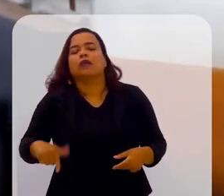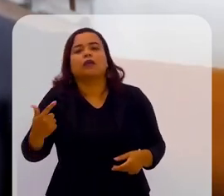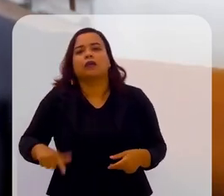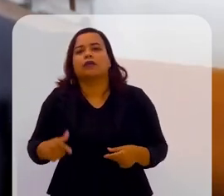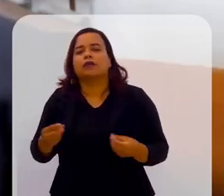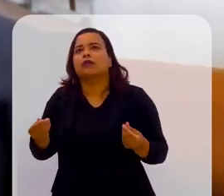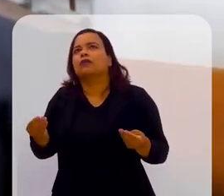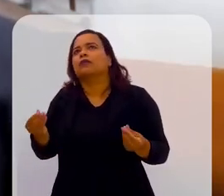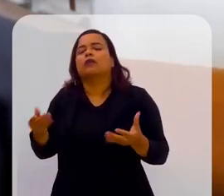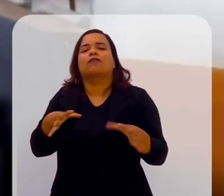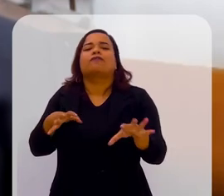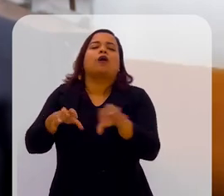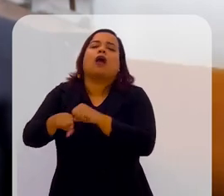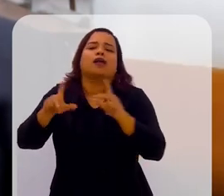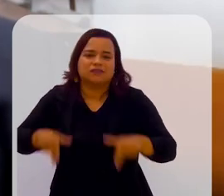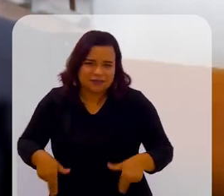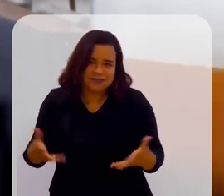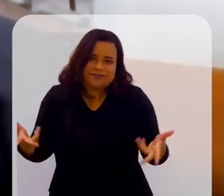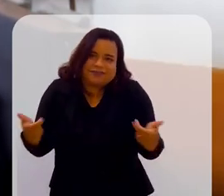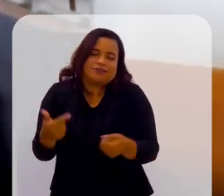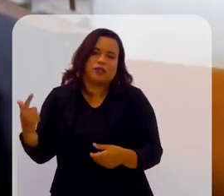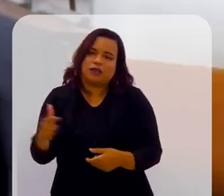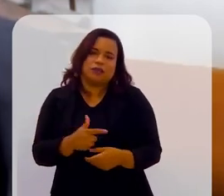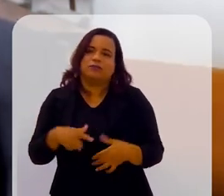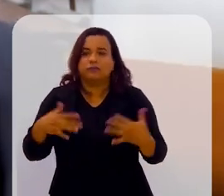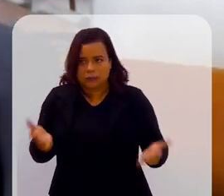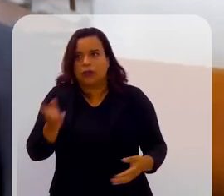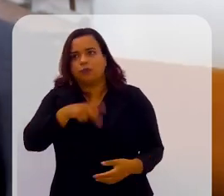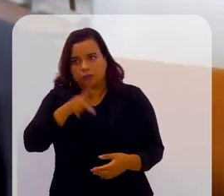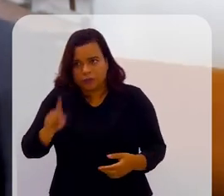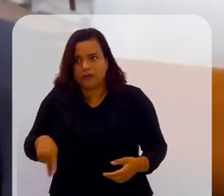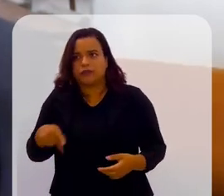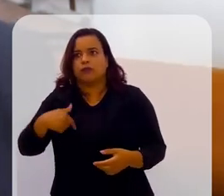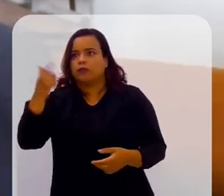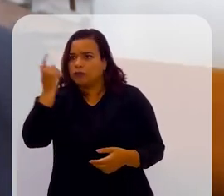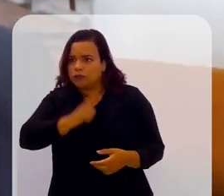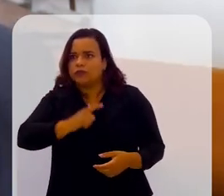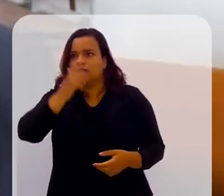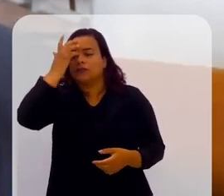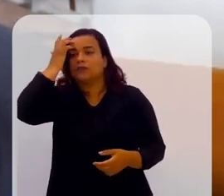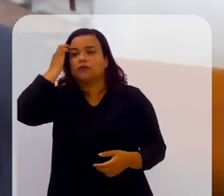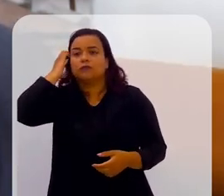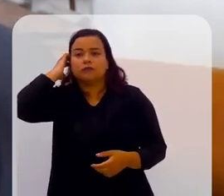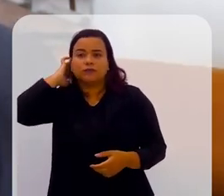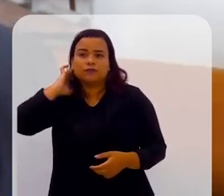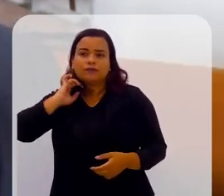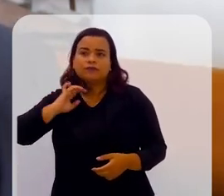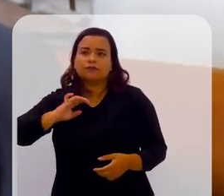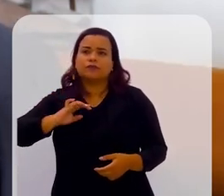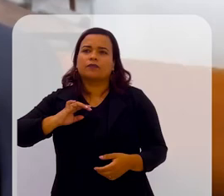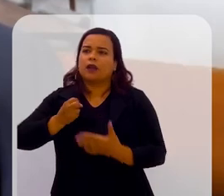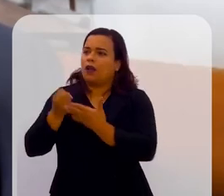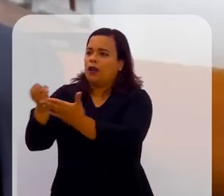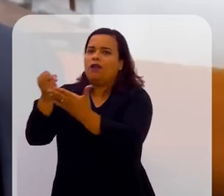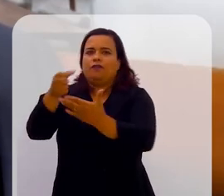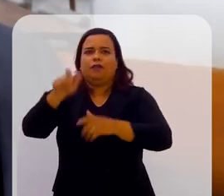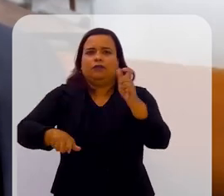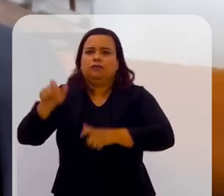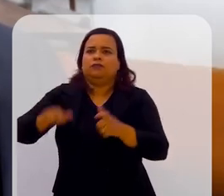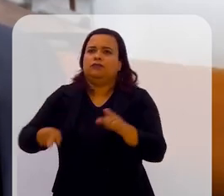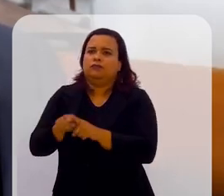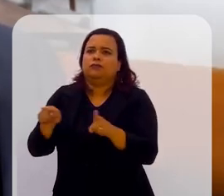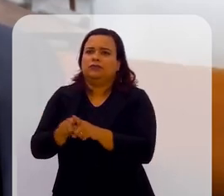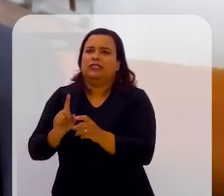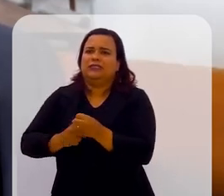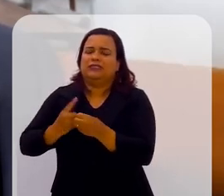uma formação de excelência. Então, os professores que eu consigo levar para o Júlio, lá em Jorô, ou consigo levar para o